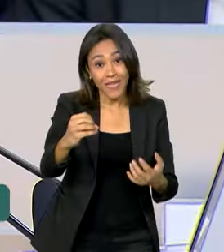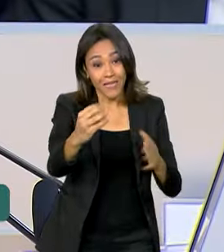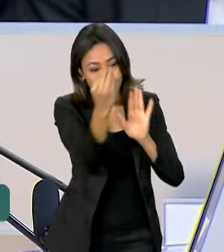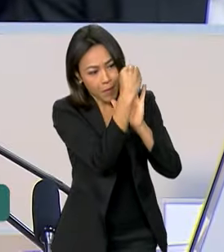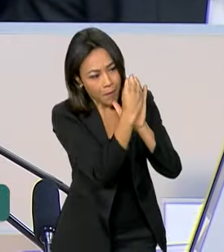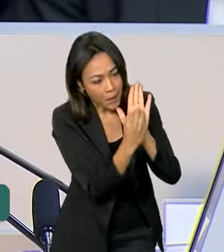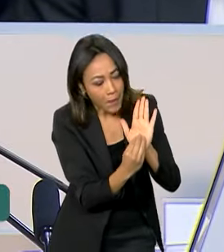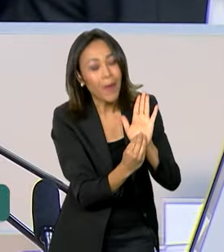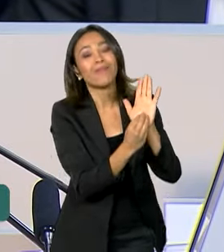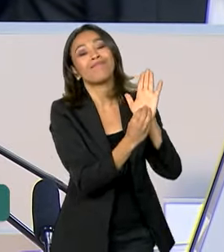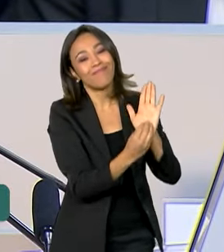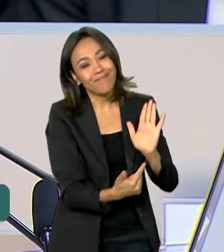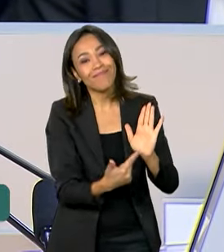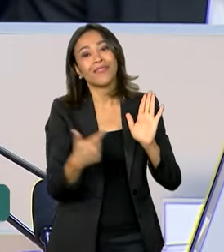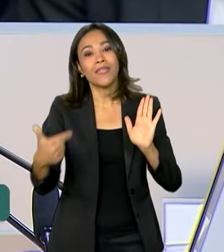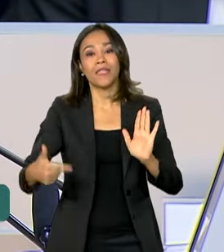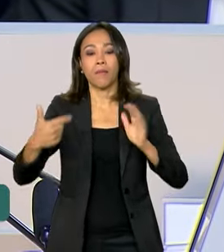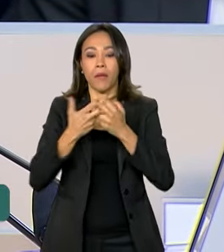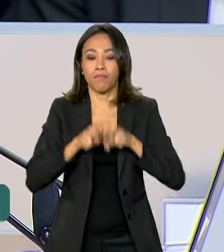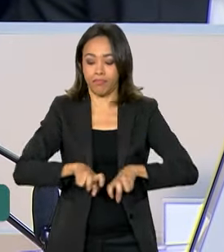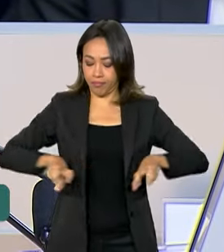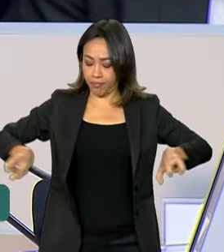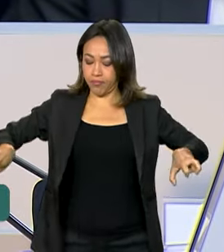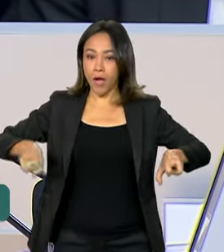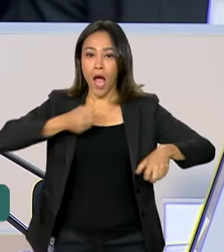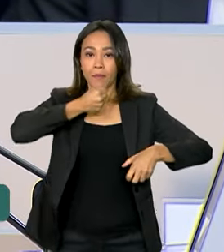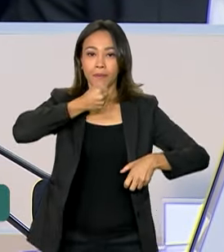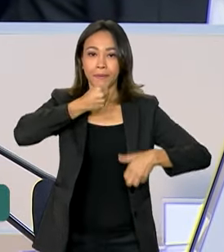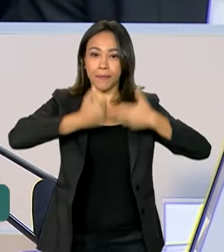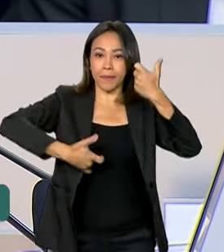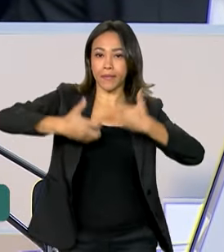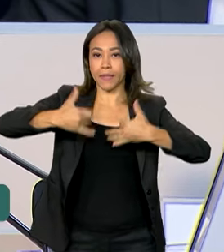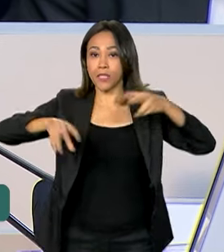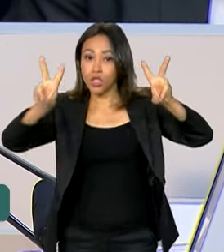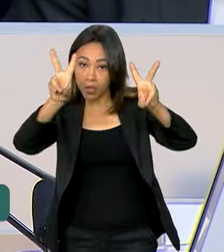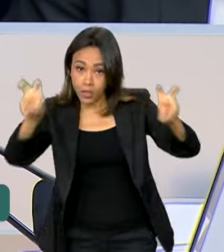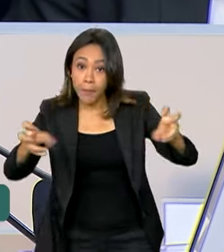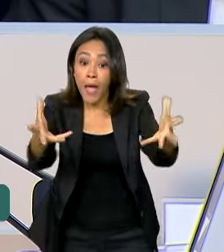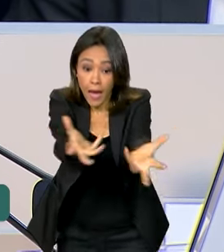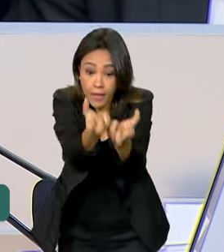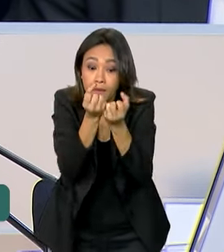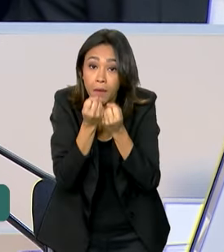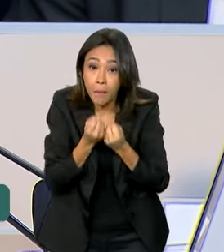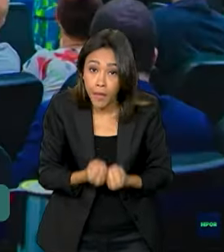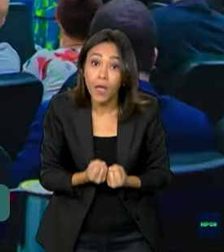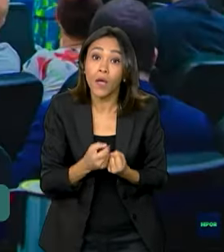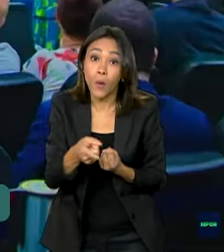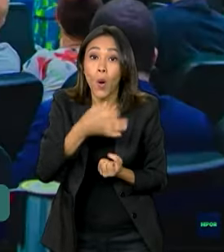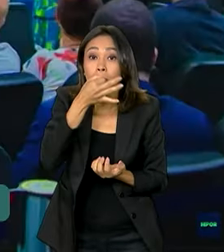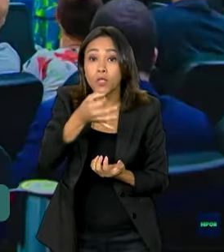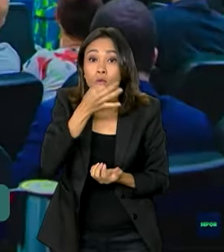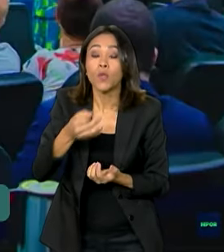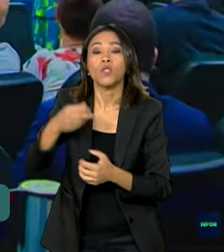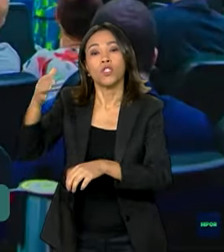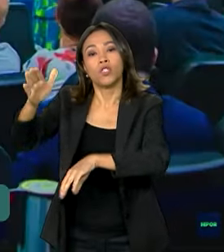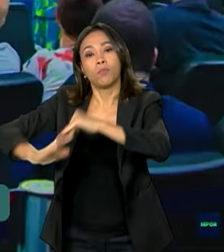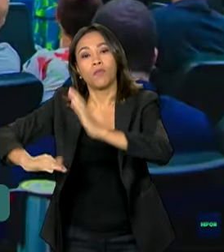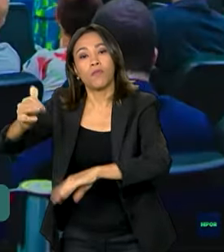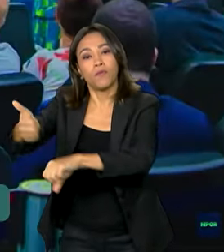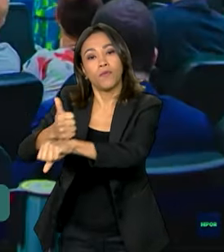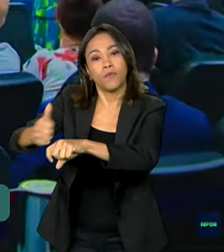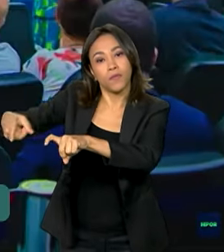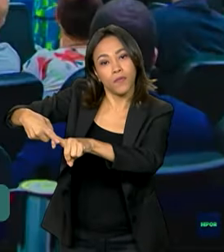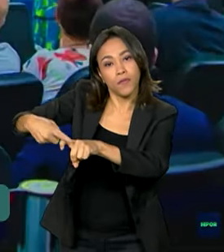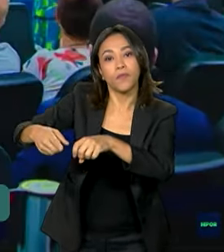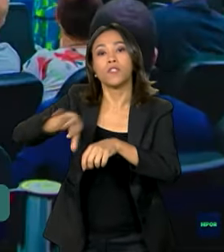durante audiências públicas sobre o assunto, a agência também recebeu sugestões de veterinários, empresas aéreas e